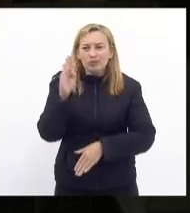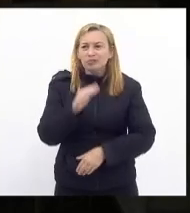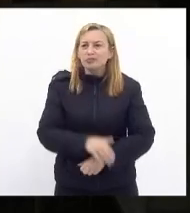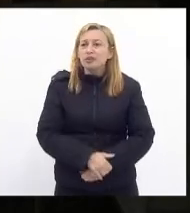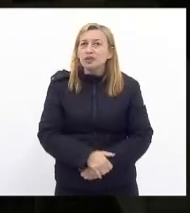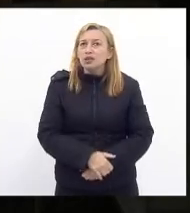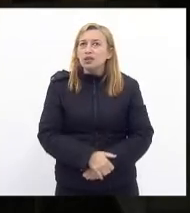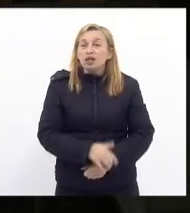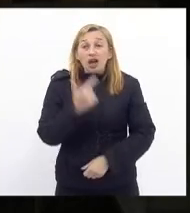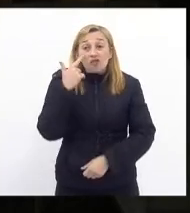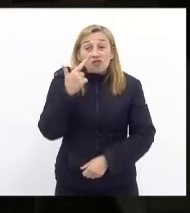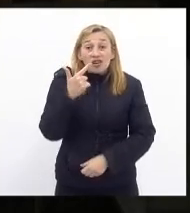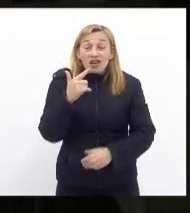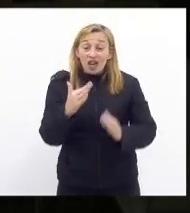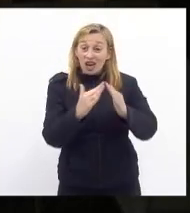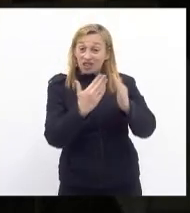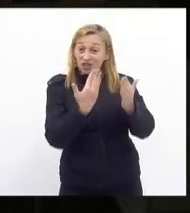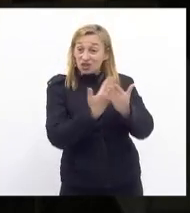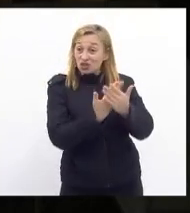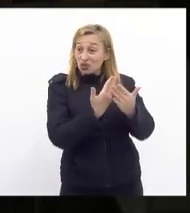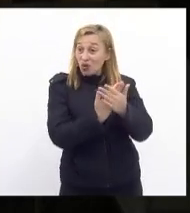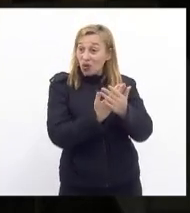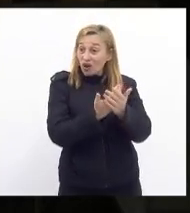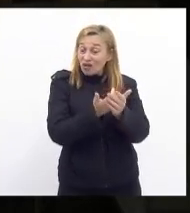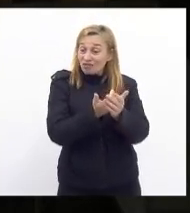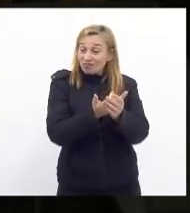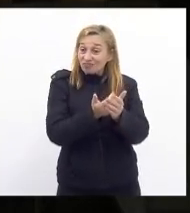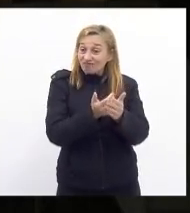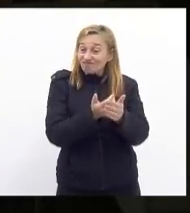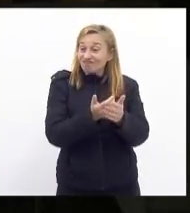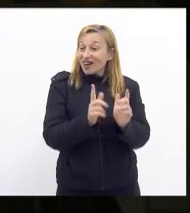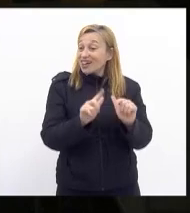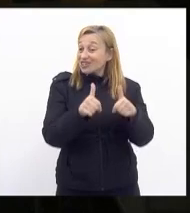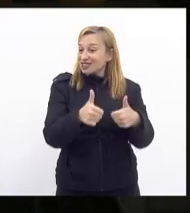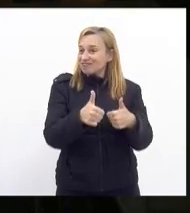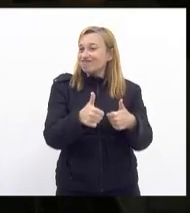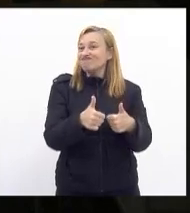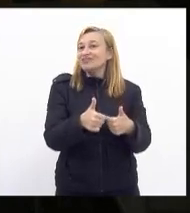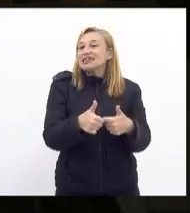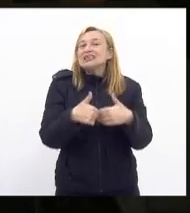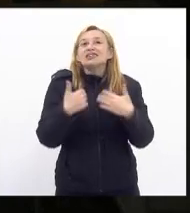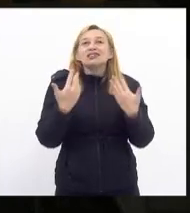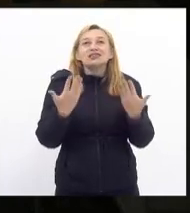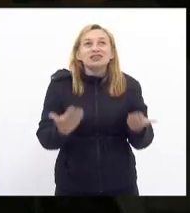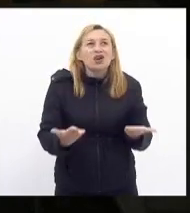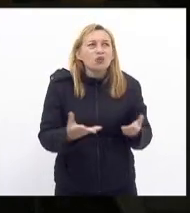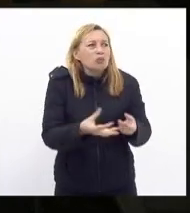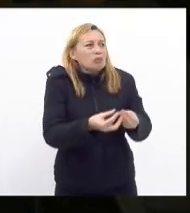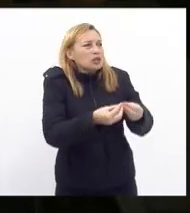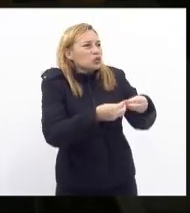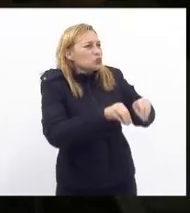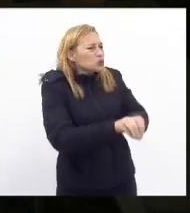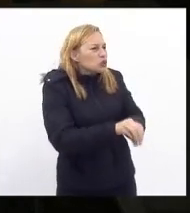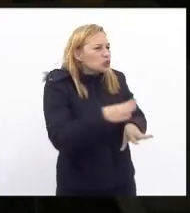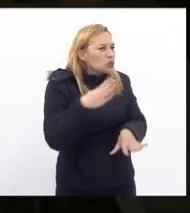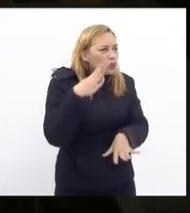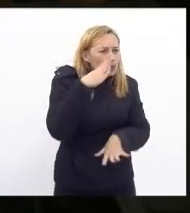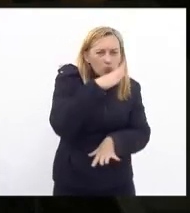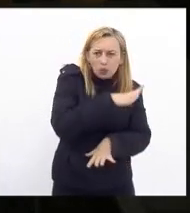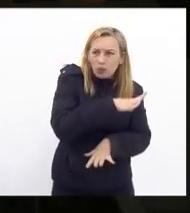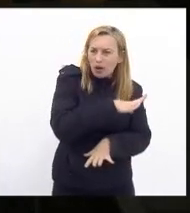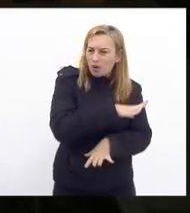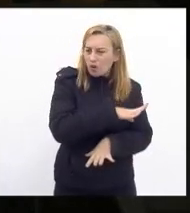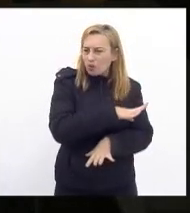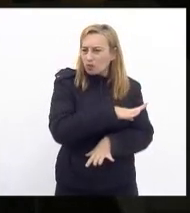é ver as nossas escolas funcionando a pleno vapor porque o dano o prejuízo o mal causado